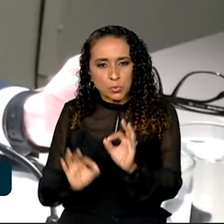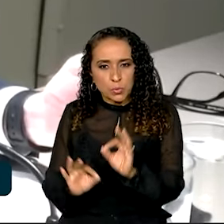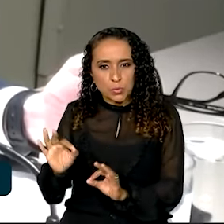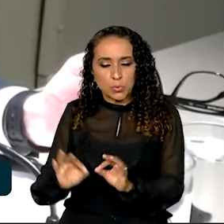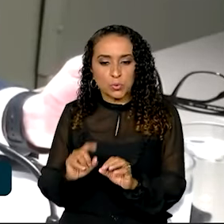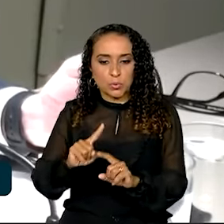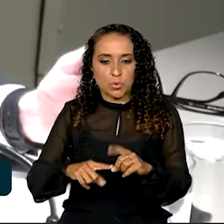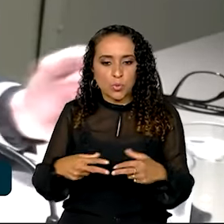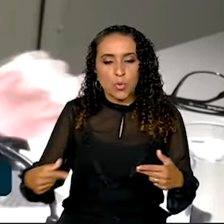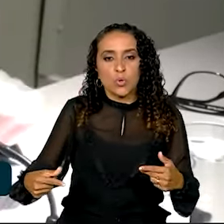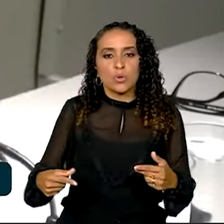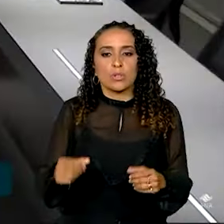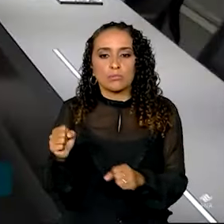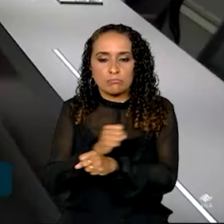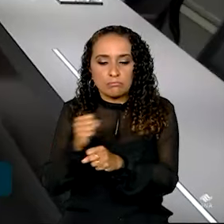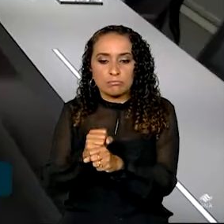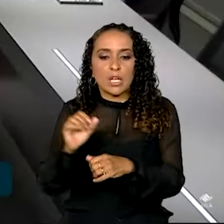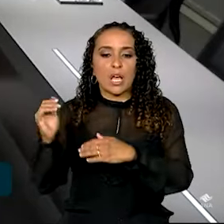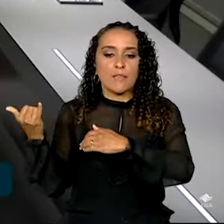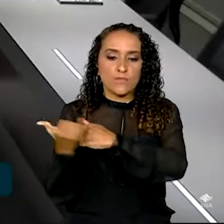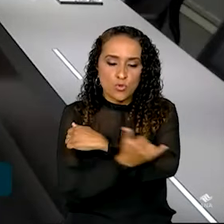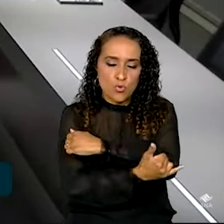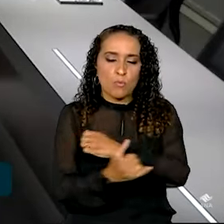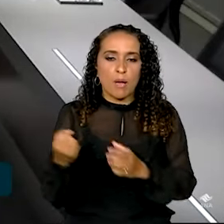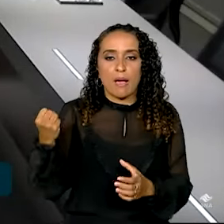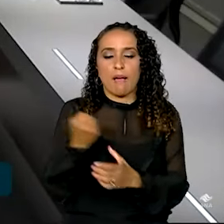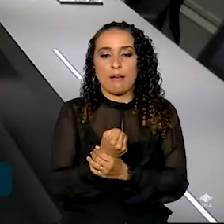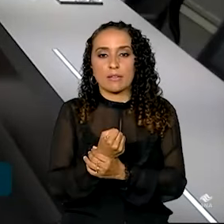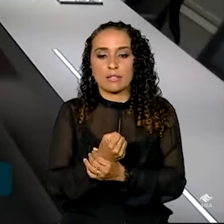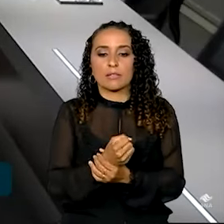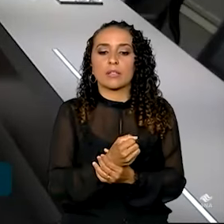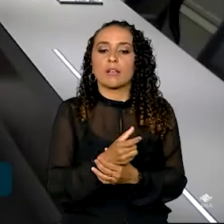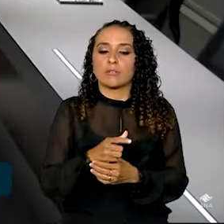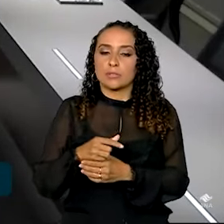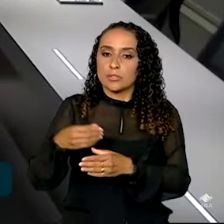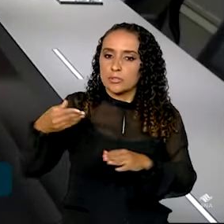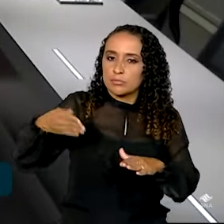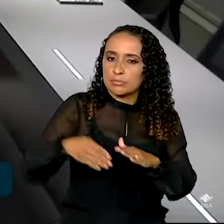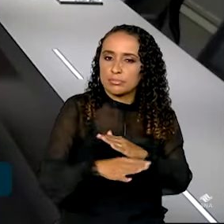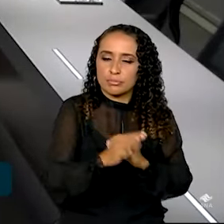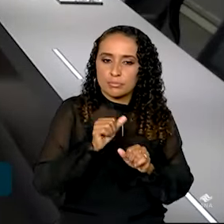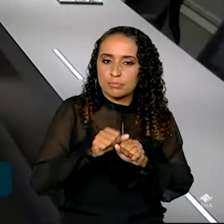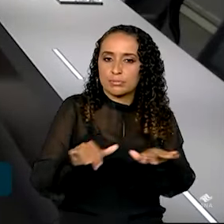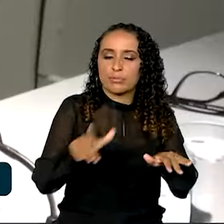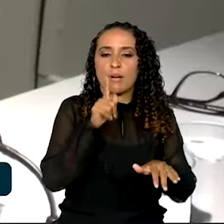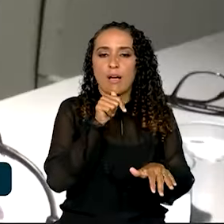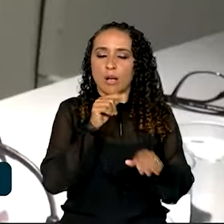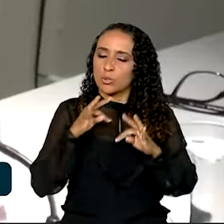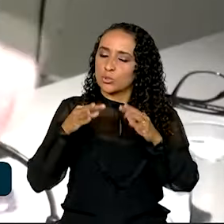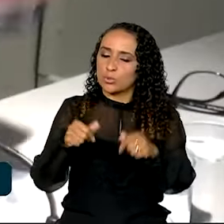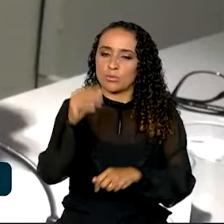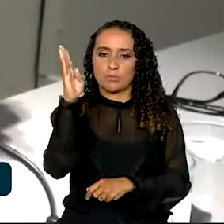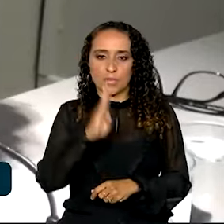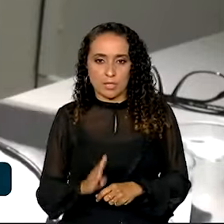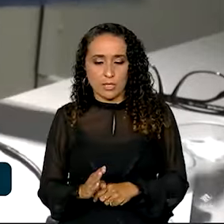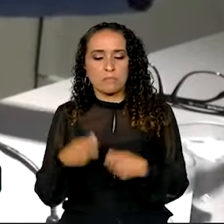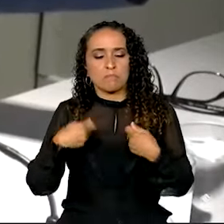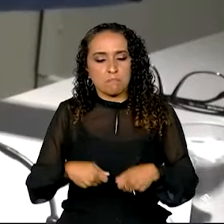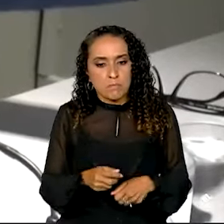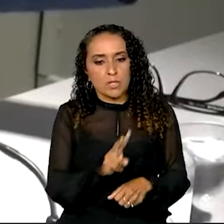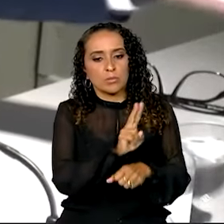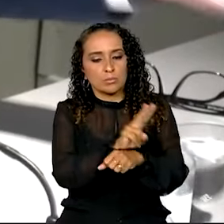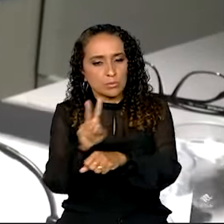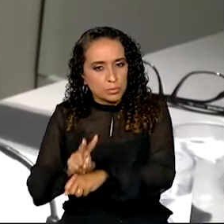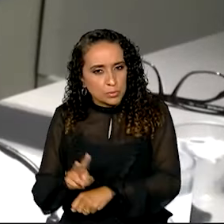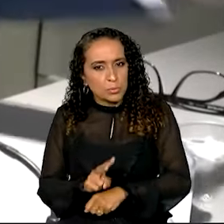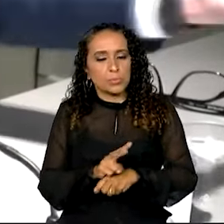e obras de infraestrutura para garantir o abastecimento de água a todos os brasileiros. Nós temos que cuidar da resiliência da